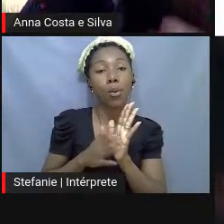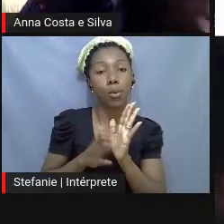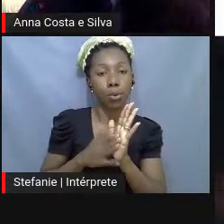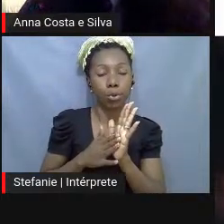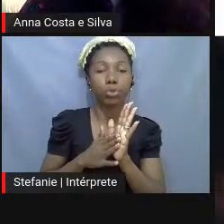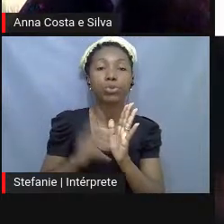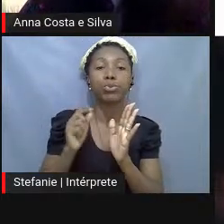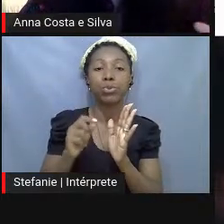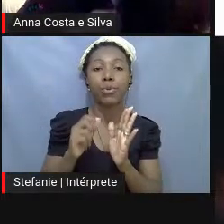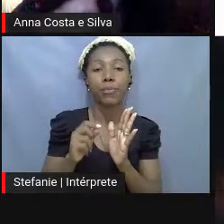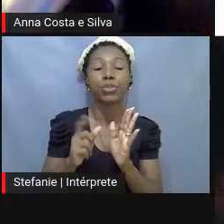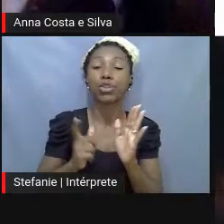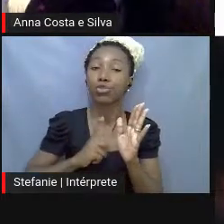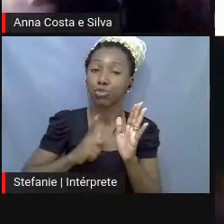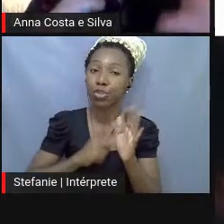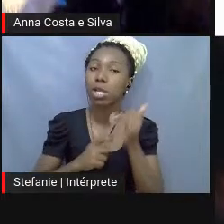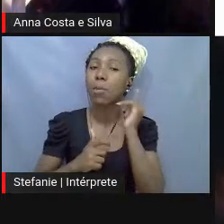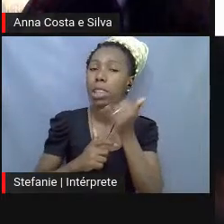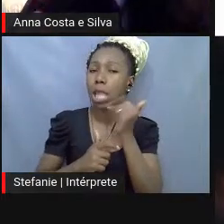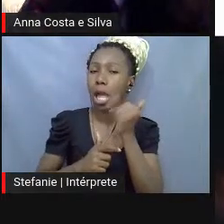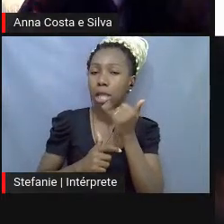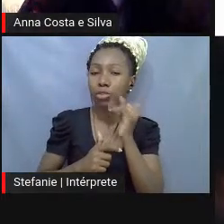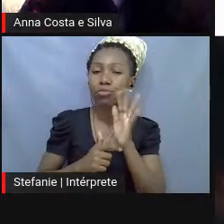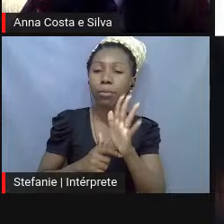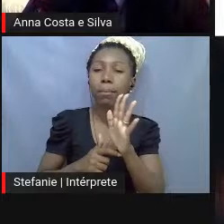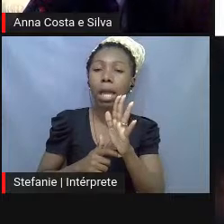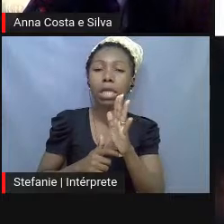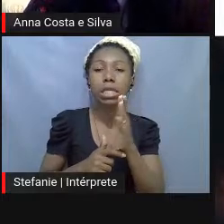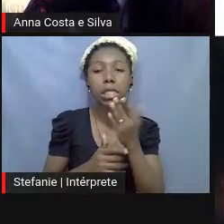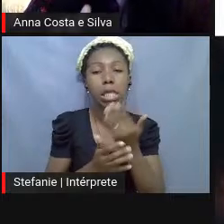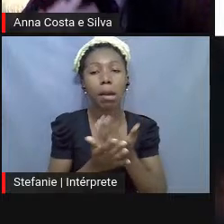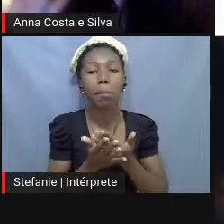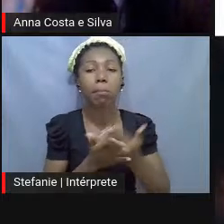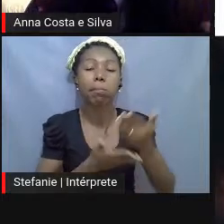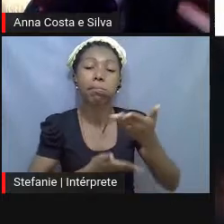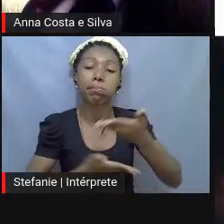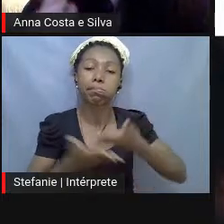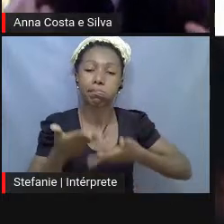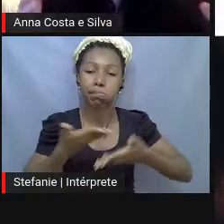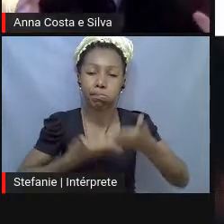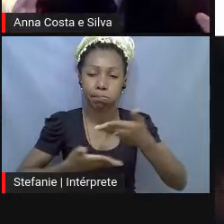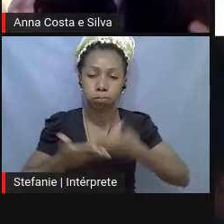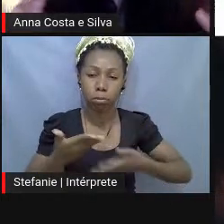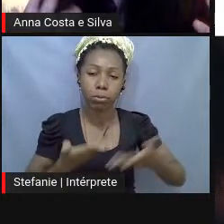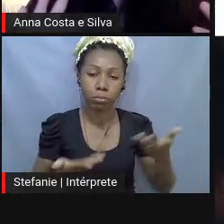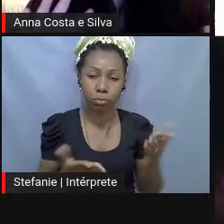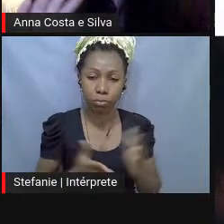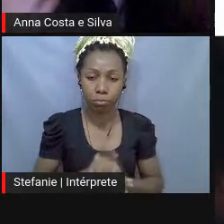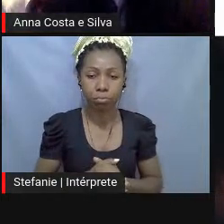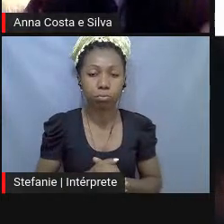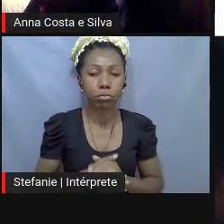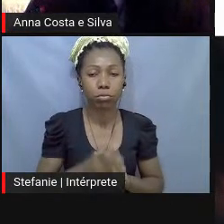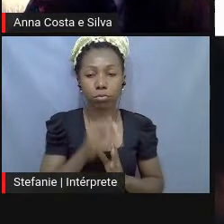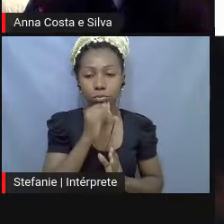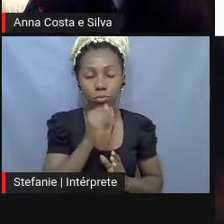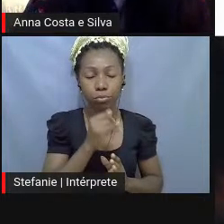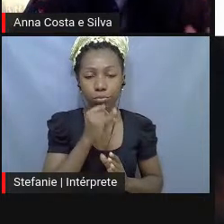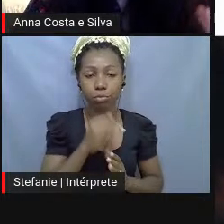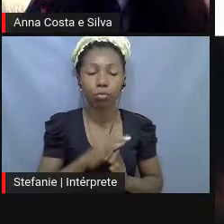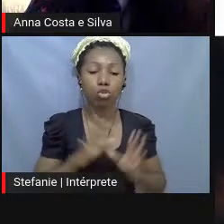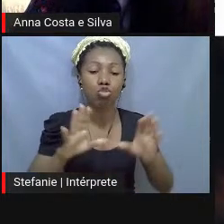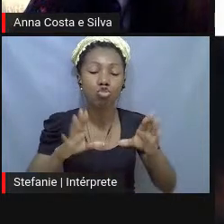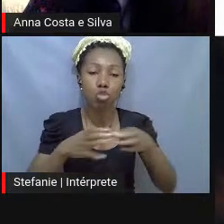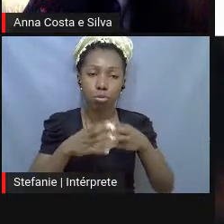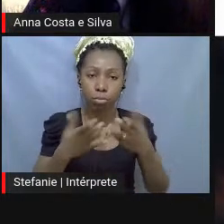Ela tinha uma narrativa também, mas muito a partir do que surgia ali entre aquele grupo.